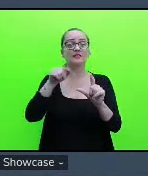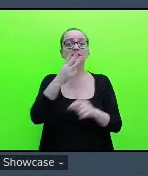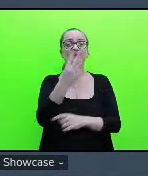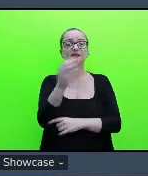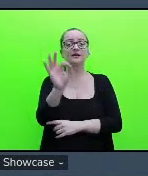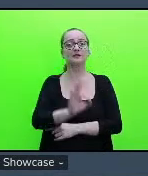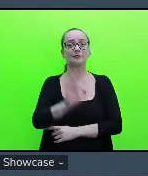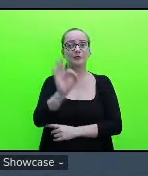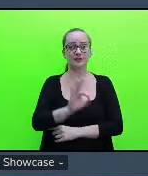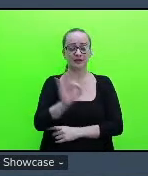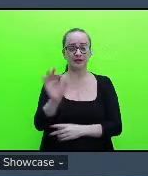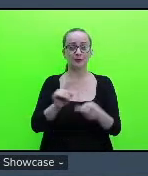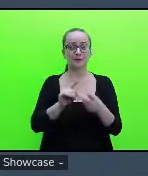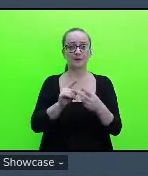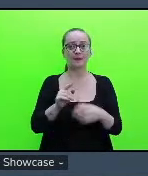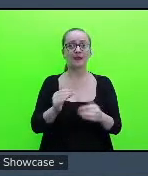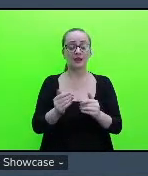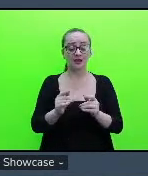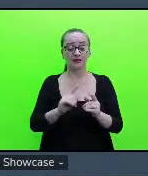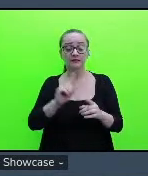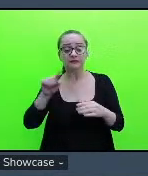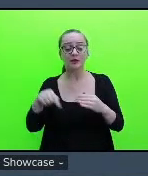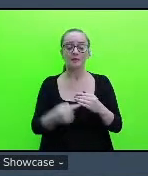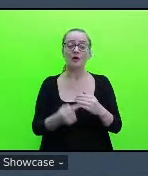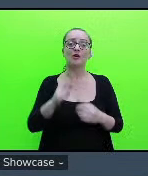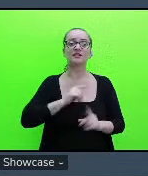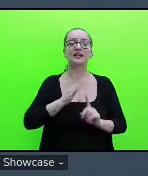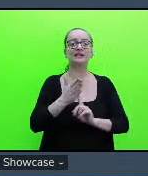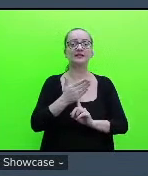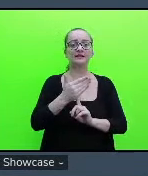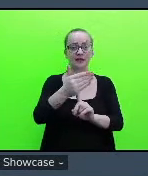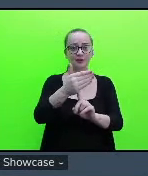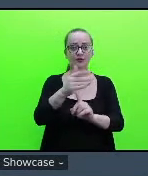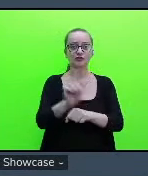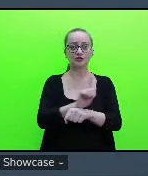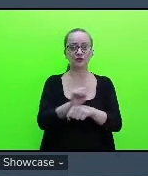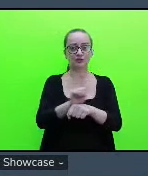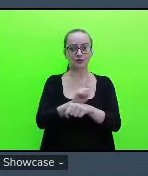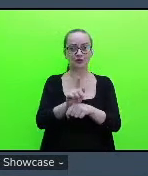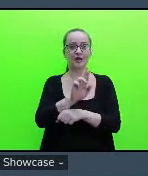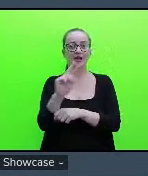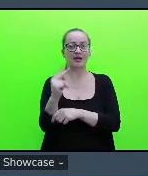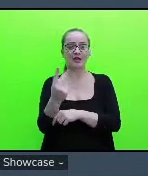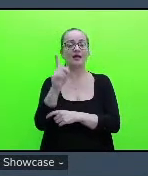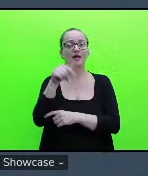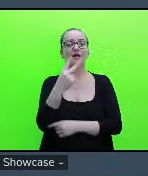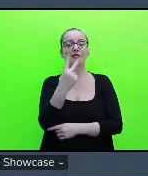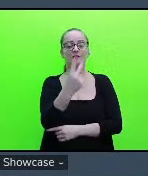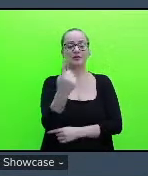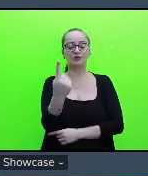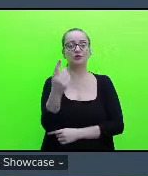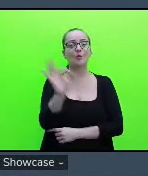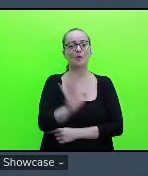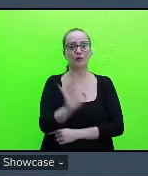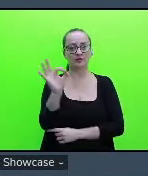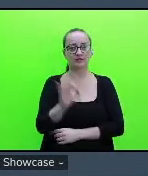logo seguido pela tecnologia e gestão de recursos humanos com 21%